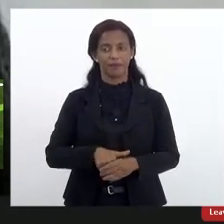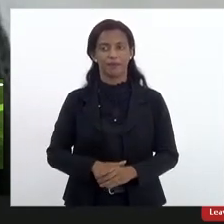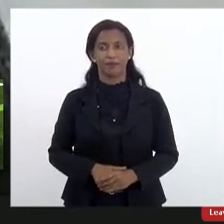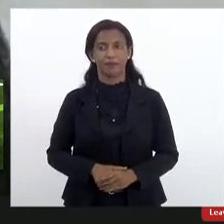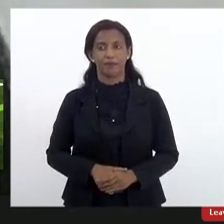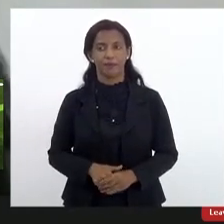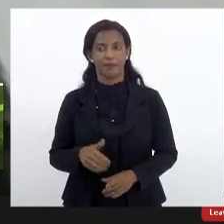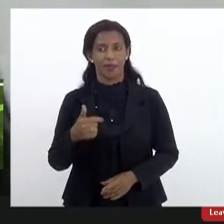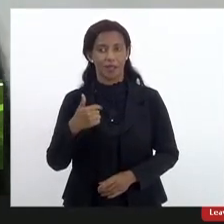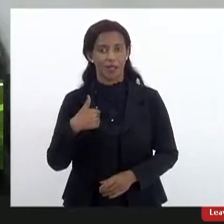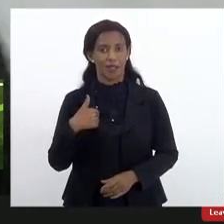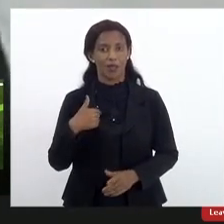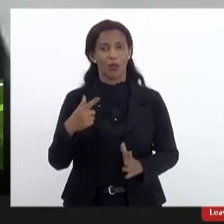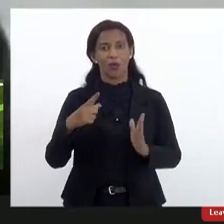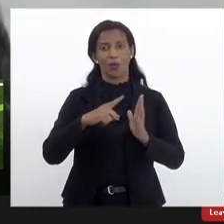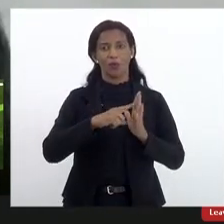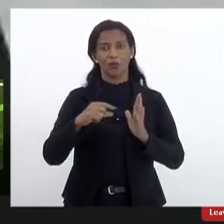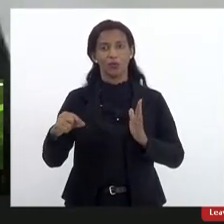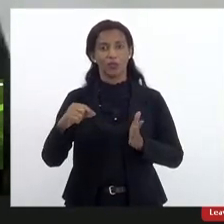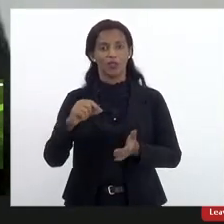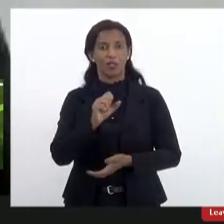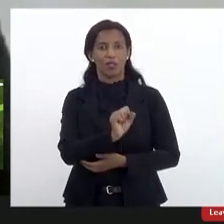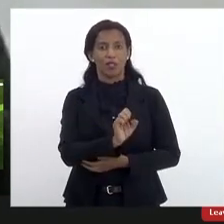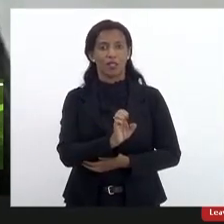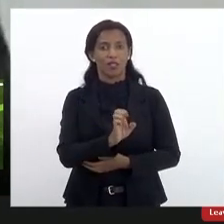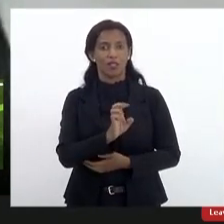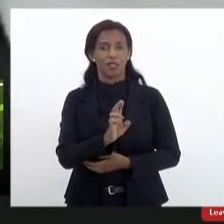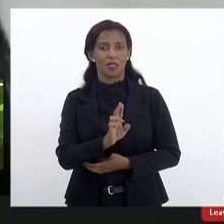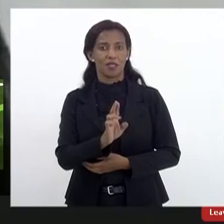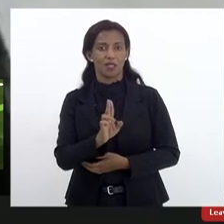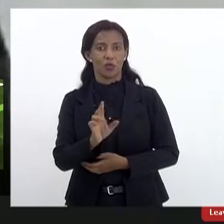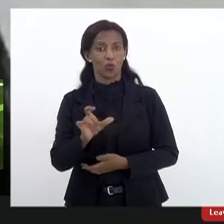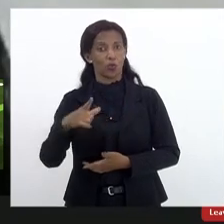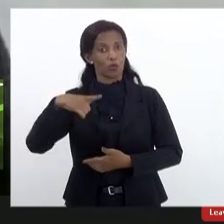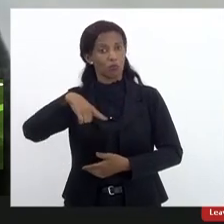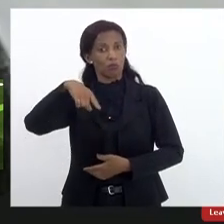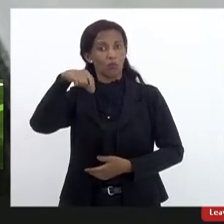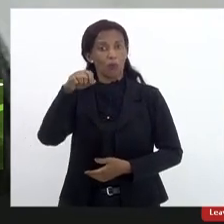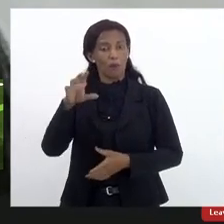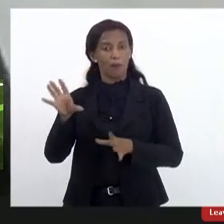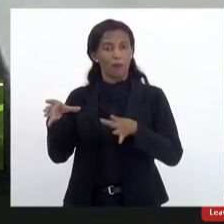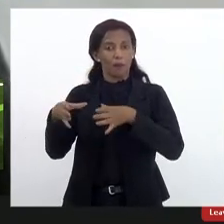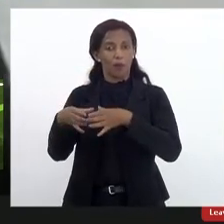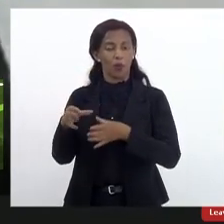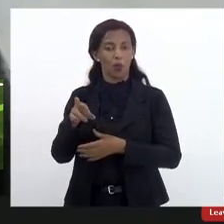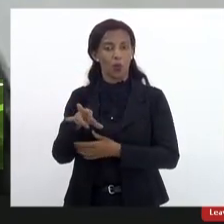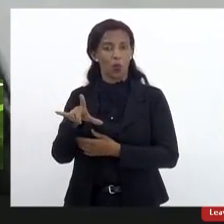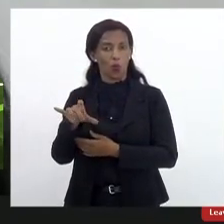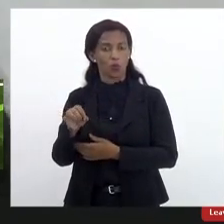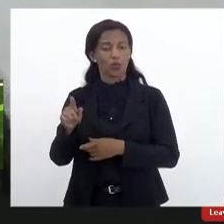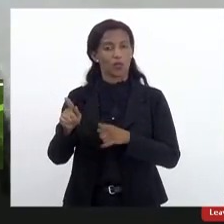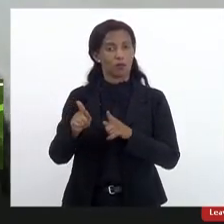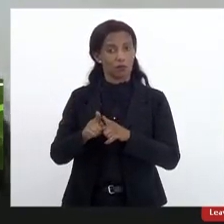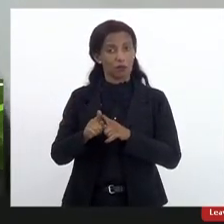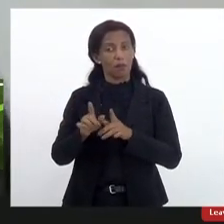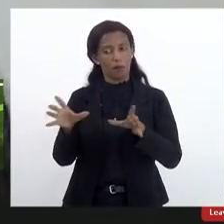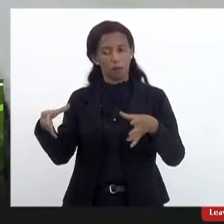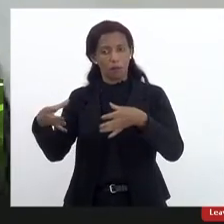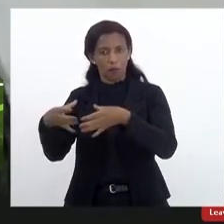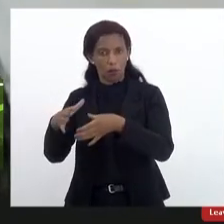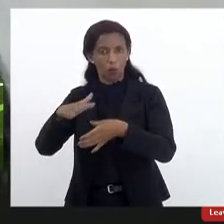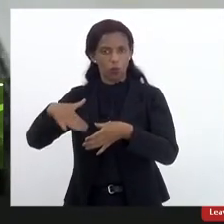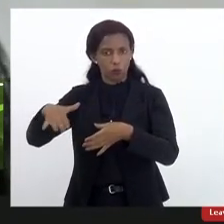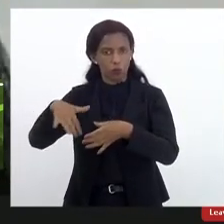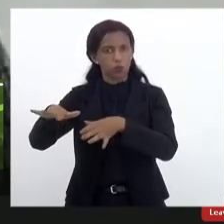eu como indicada da secretaria de educação e eleita pelo conselho estadual de educação pelos conselheiros pela